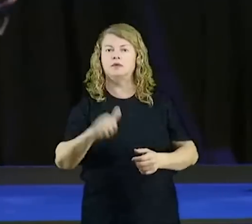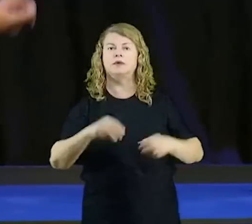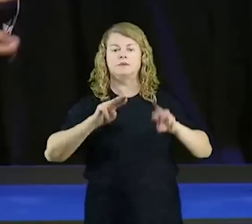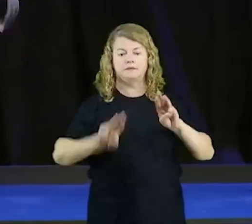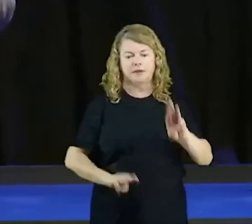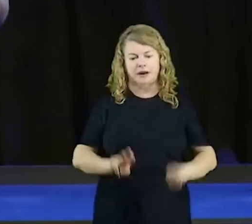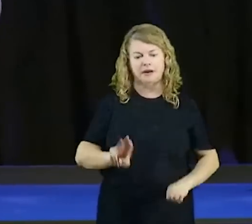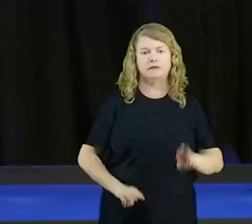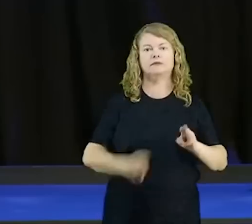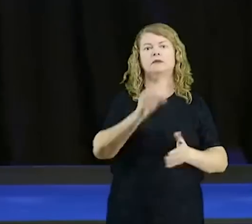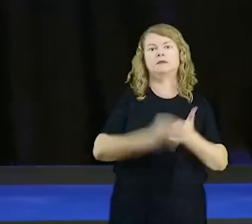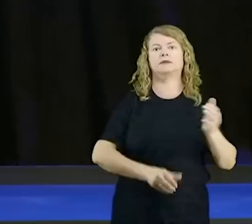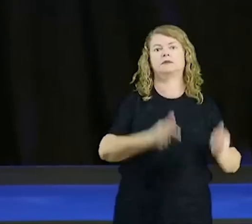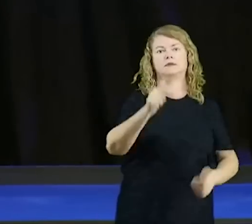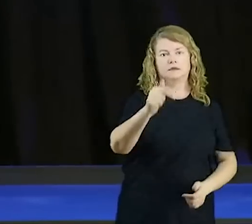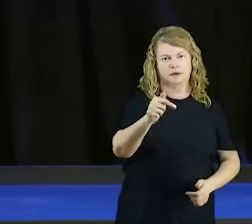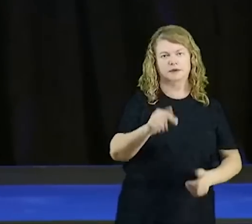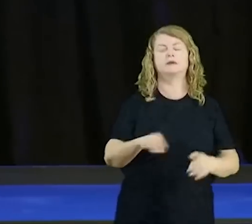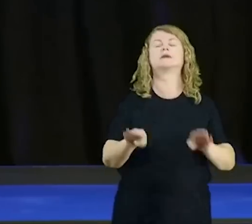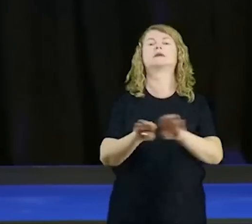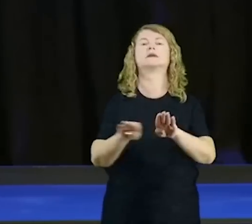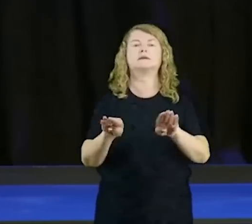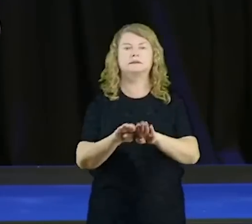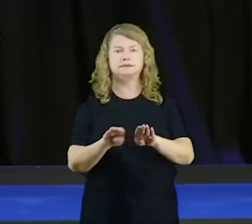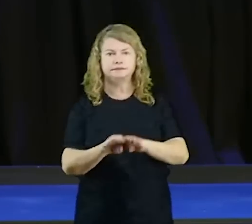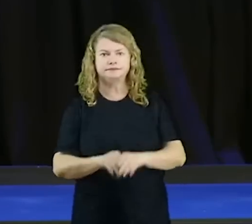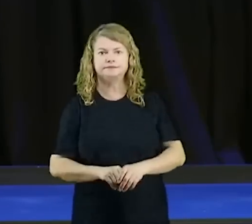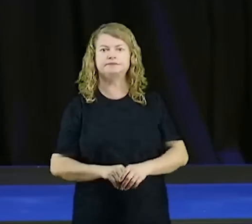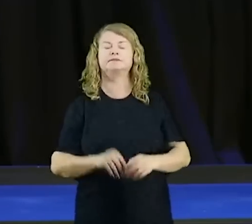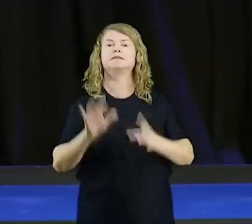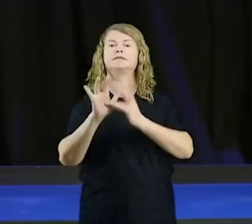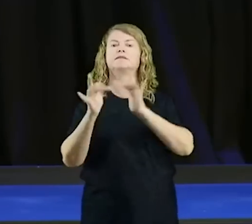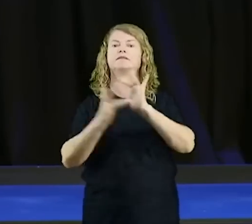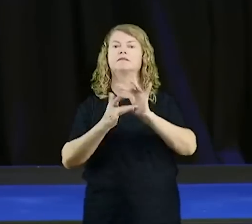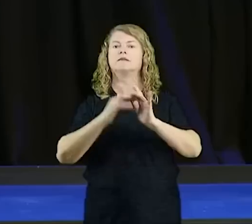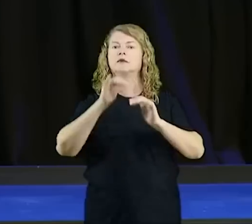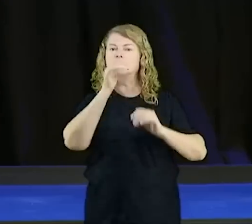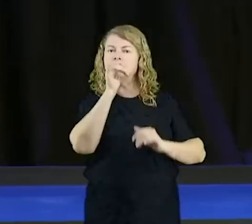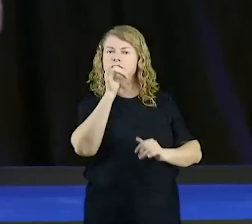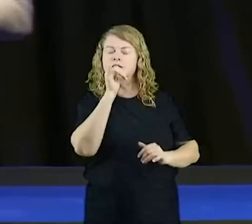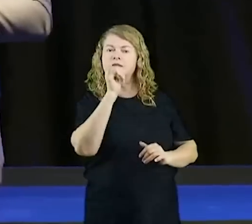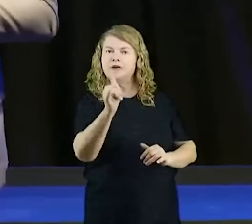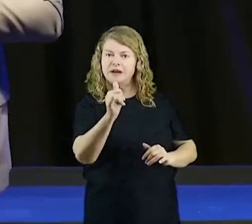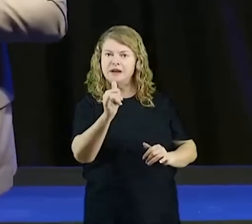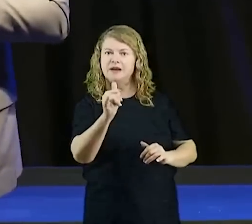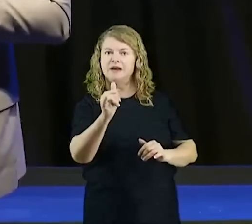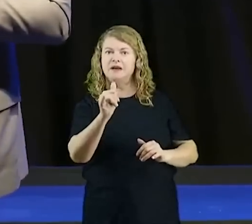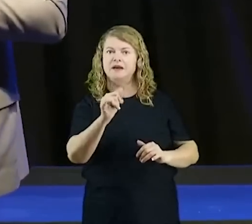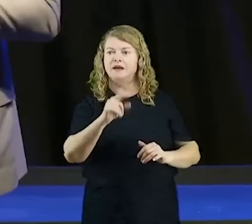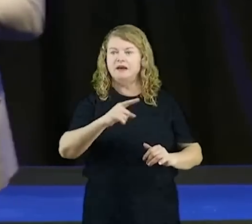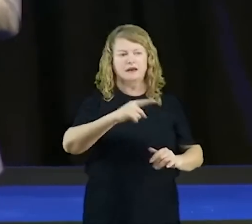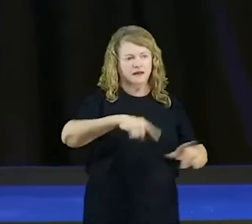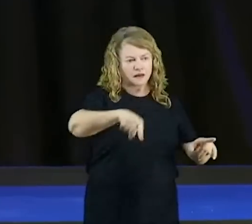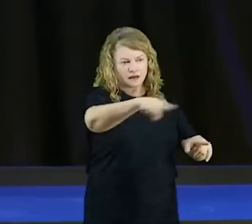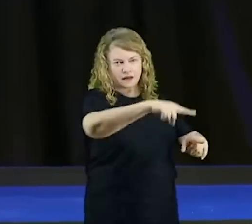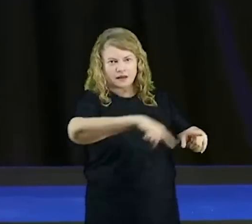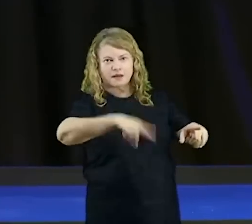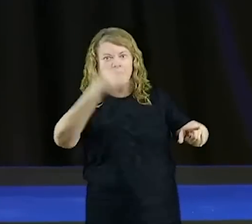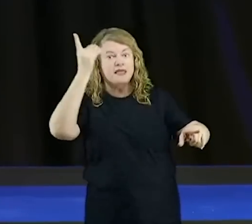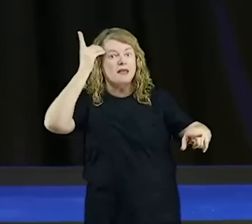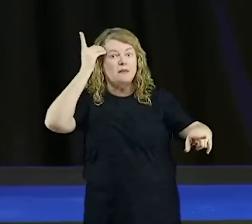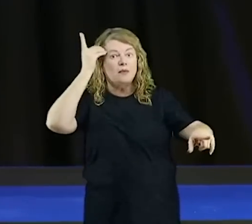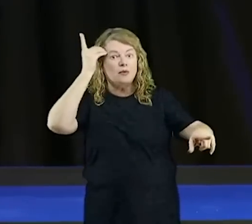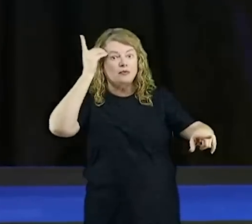refere a esses espíritos como imundos. Eles são espíritos que parasitam